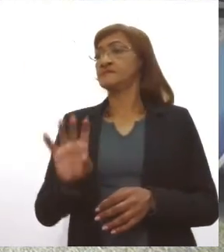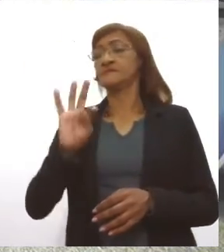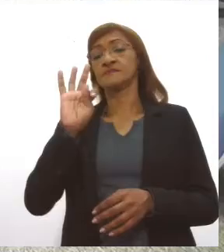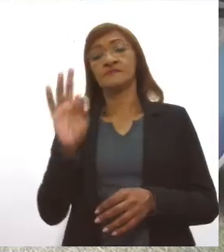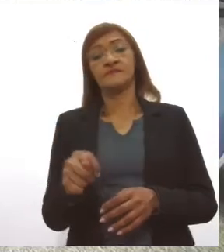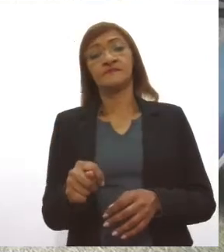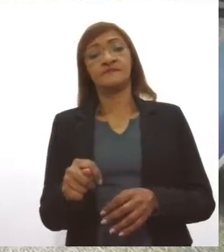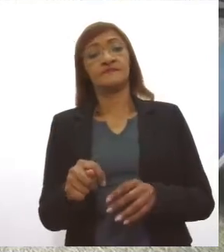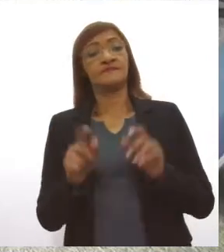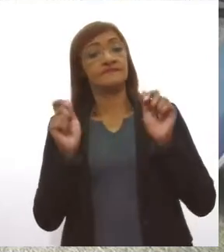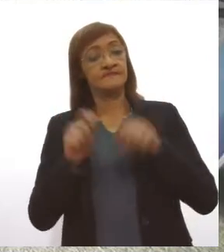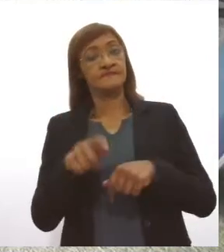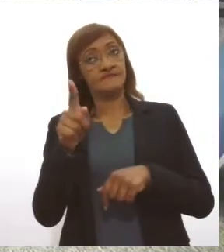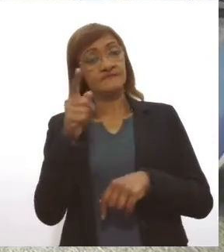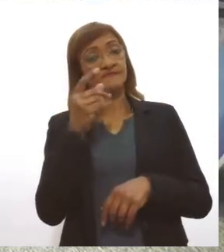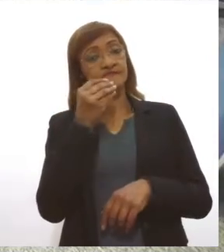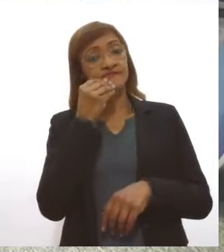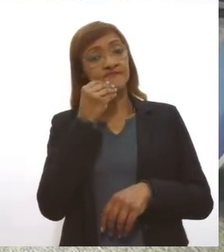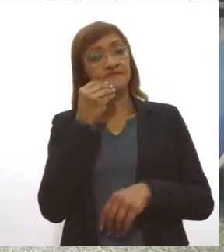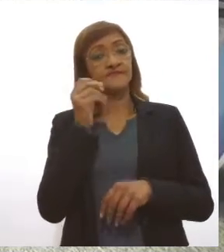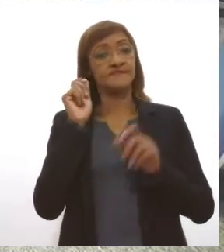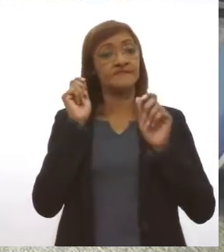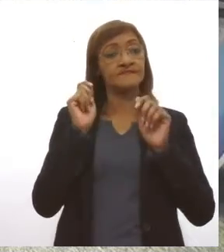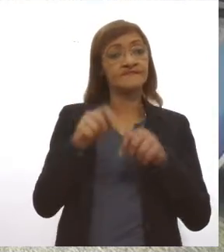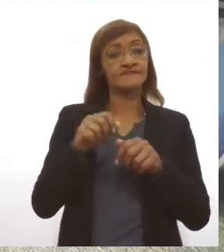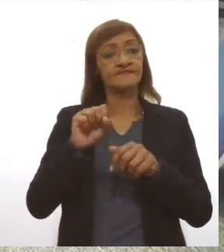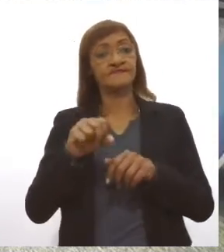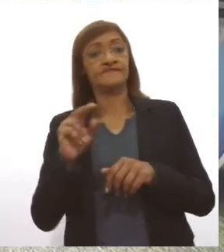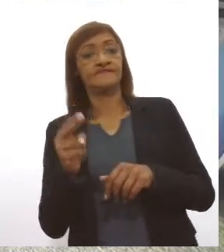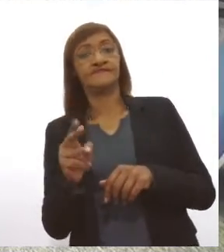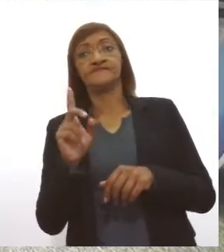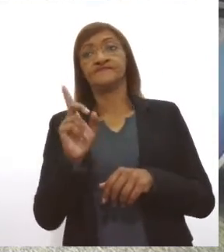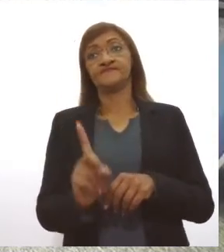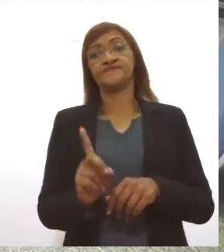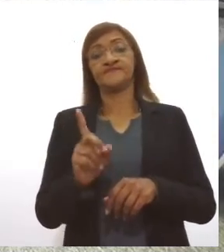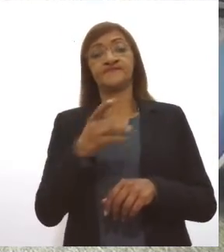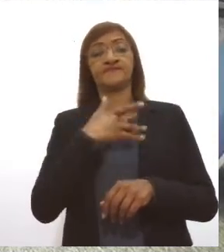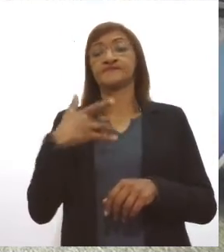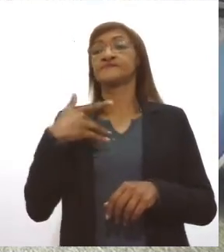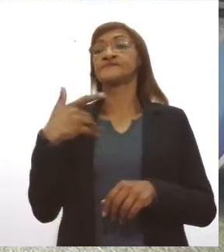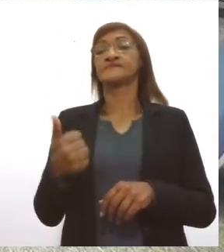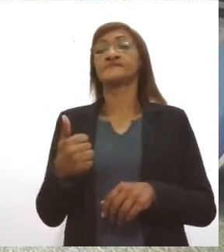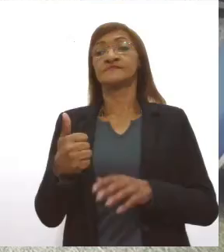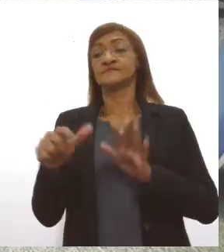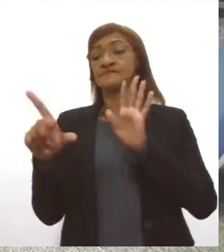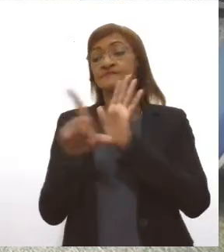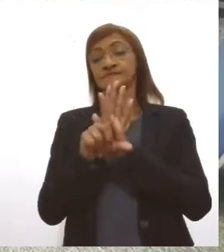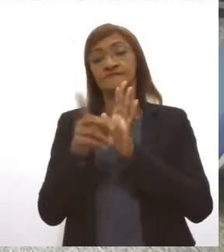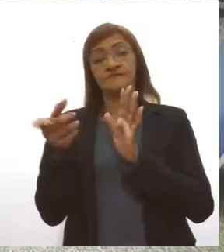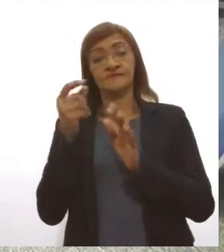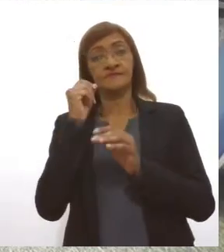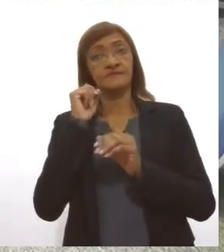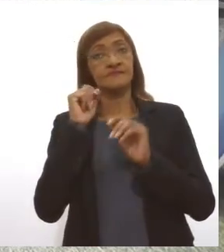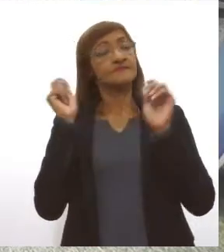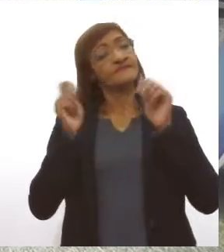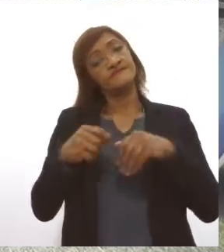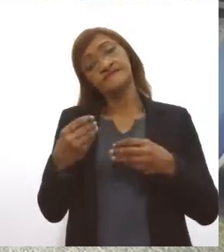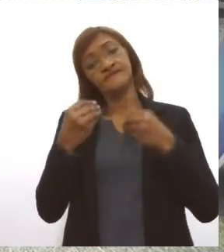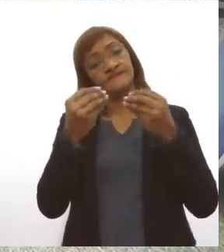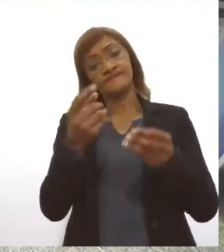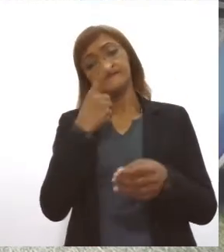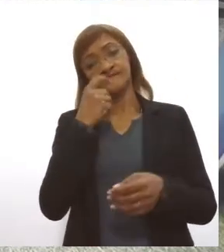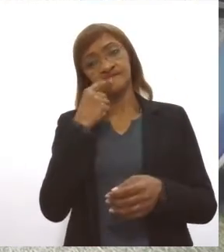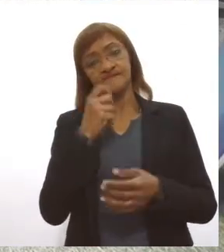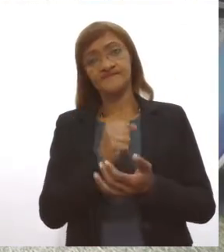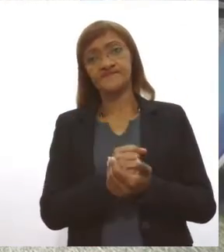para ver se ele está dentro dos critérios de saúde que são preconizados pelas legislações para que ele possa fazer essa doação e